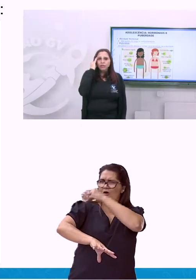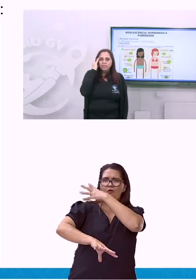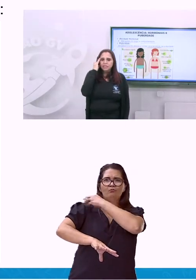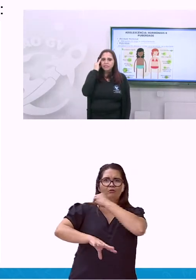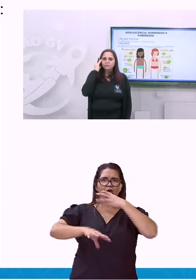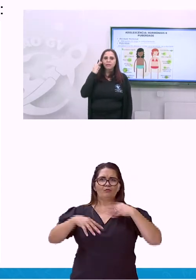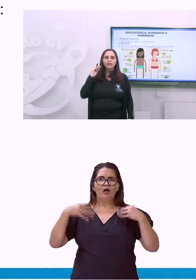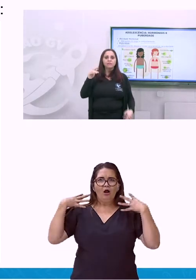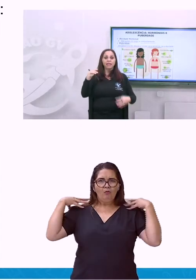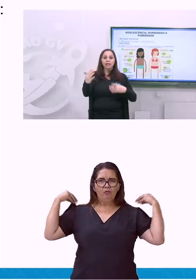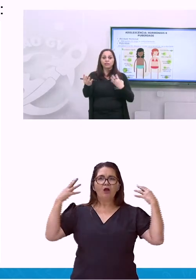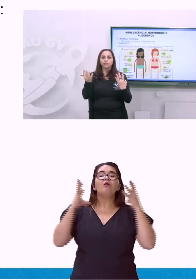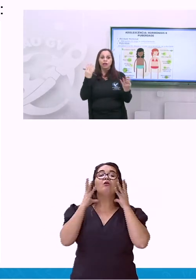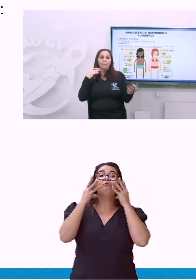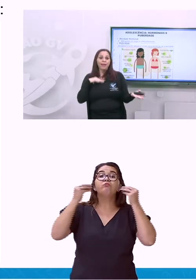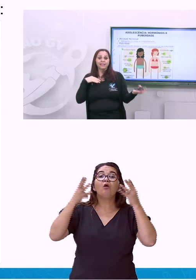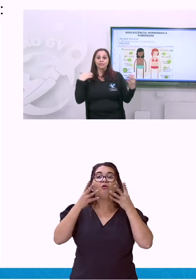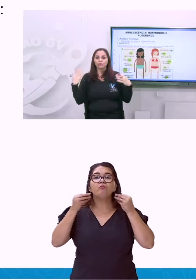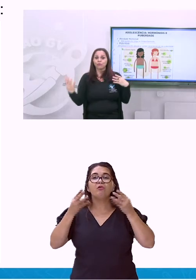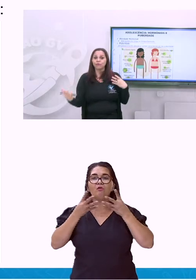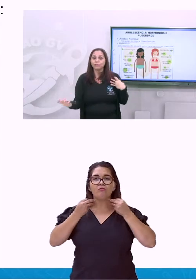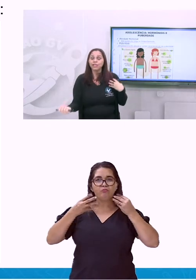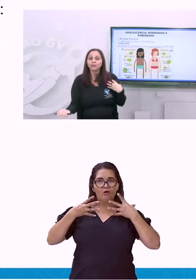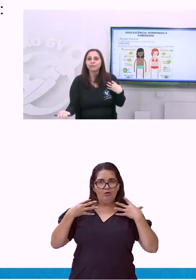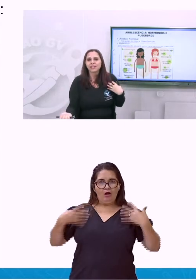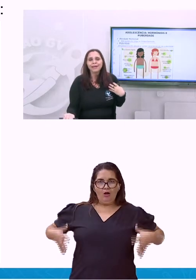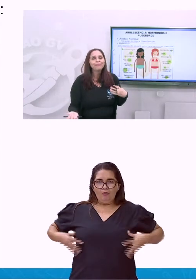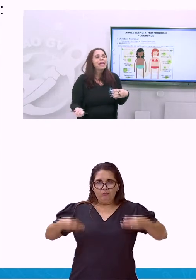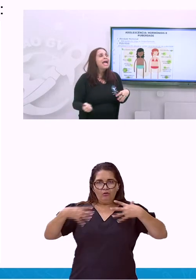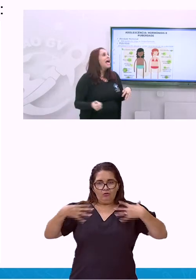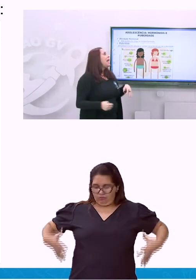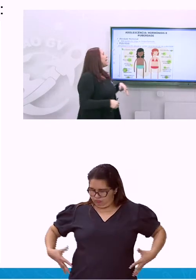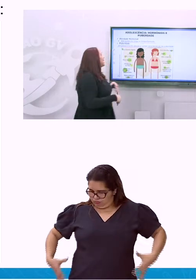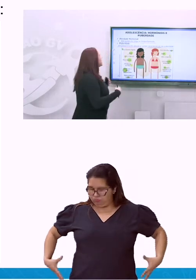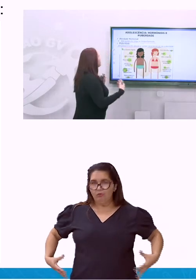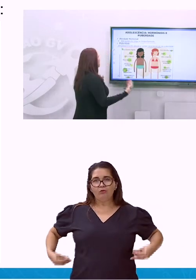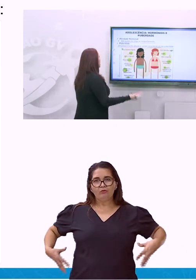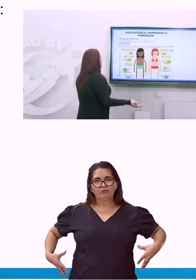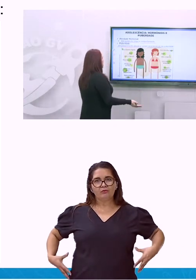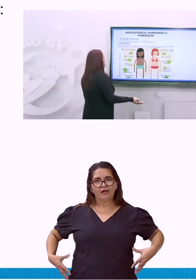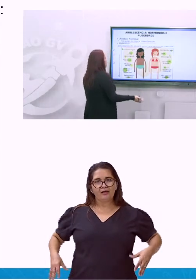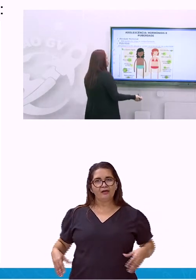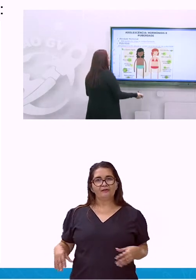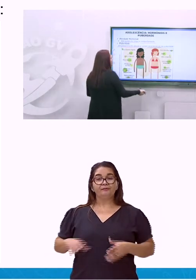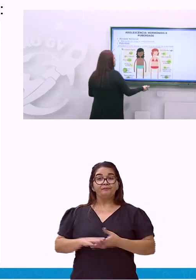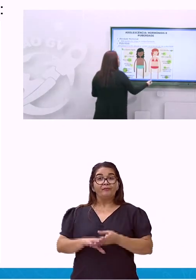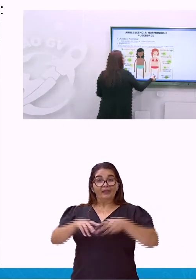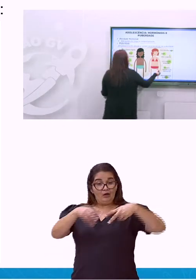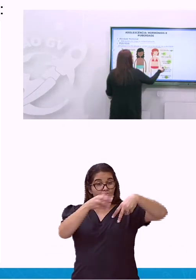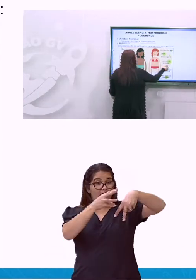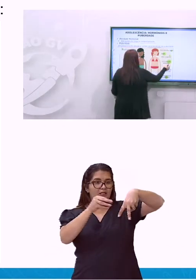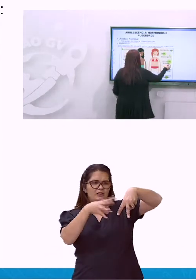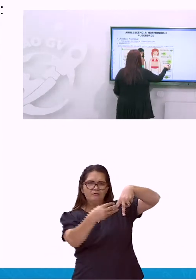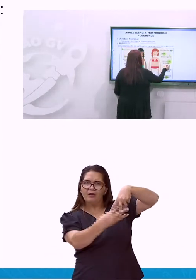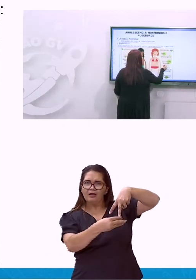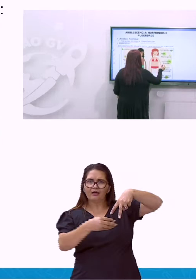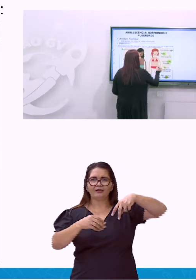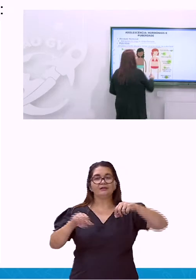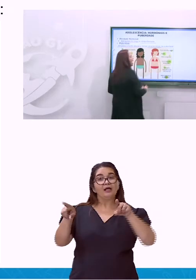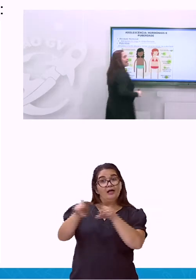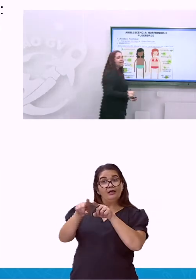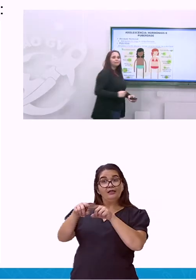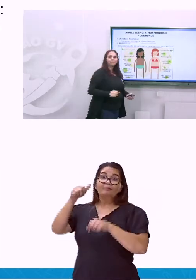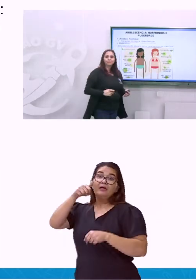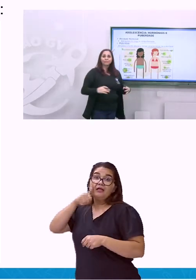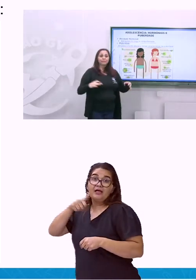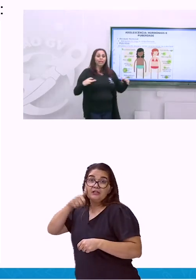não gosta desses pelos. E aí, aparecem os conflitos. Lá nas meninas, a gente vai ter o crescimento da glândula